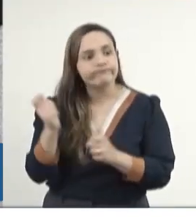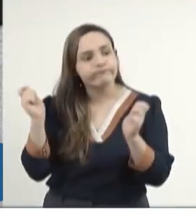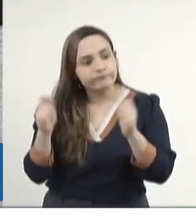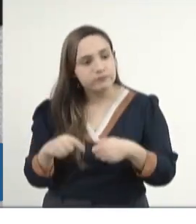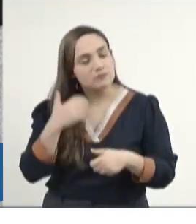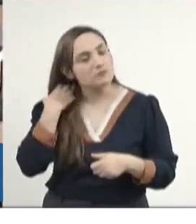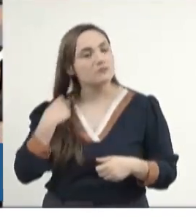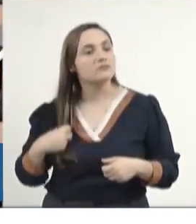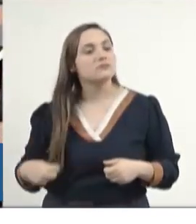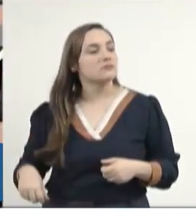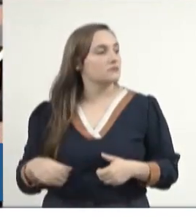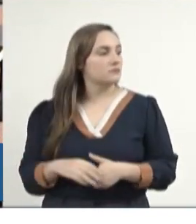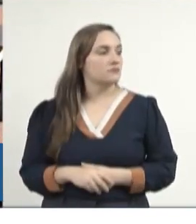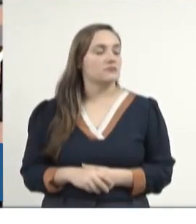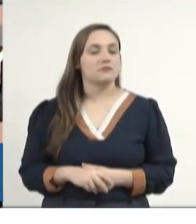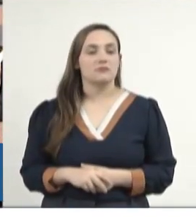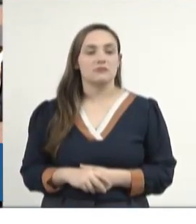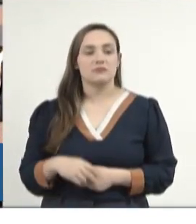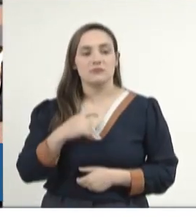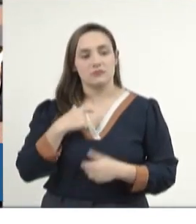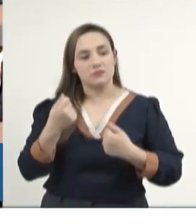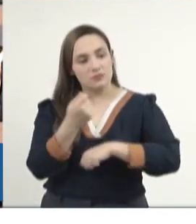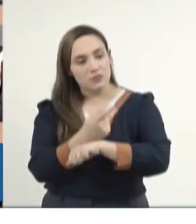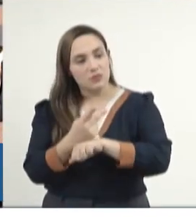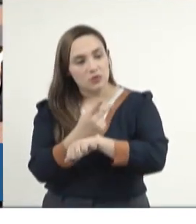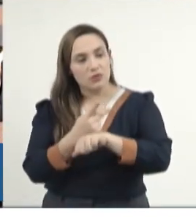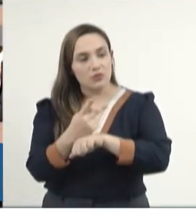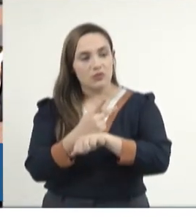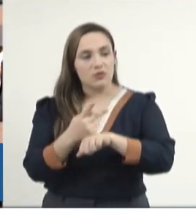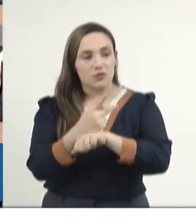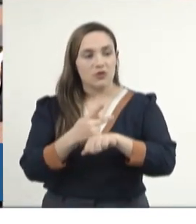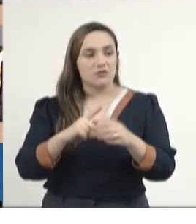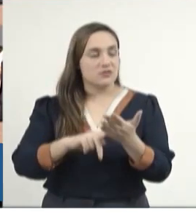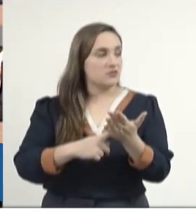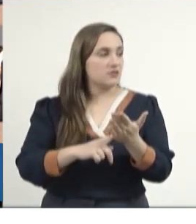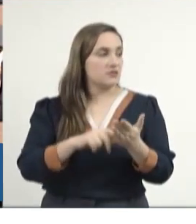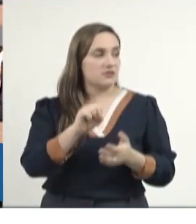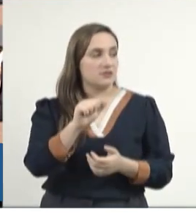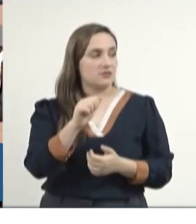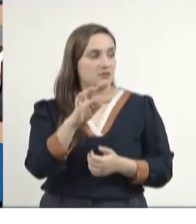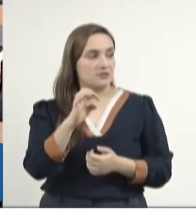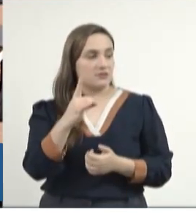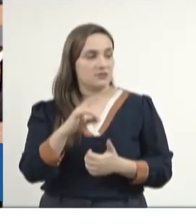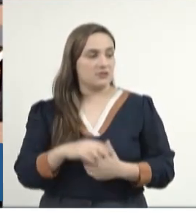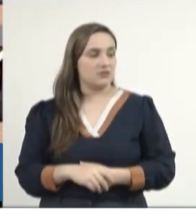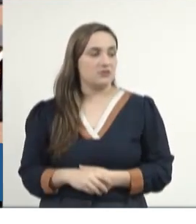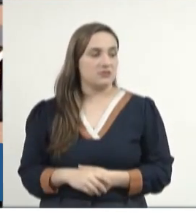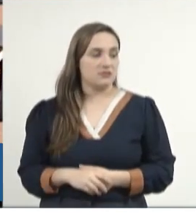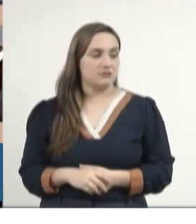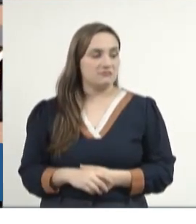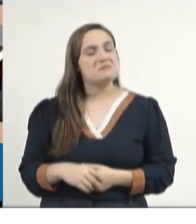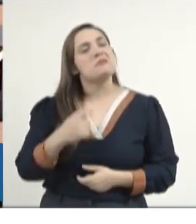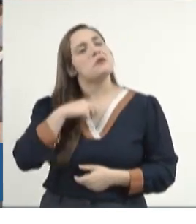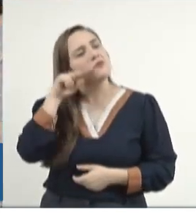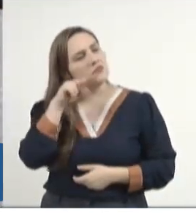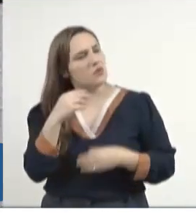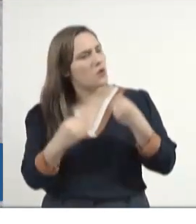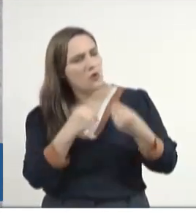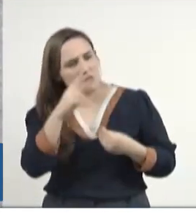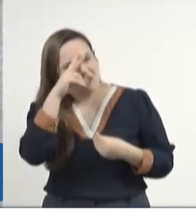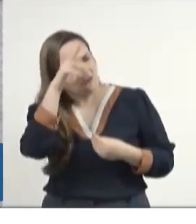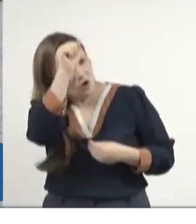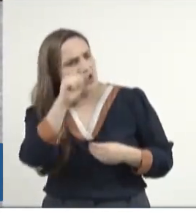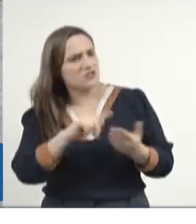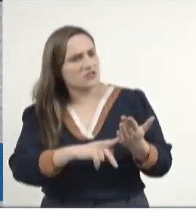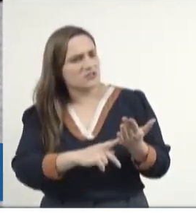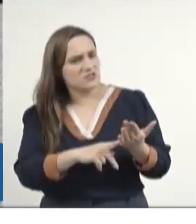da Bahia e me sindicalizei. Aí eu descobri a força que tem um sindicato. É o sindicato que nos